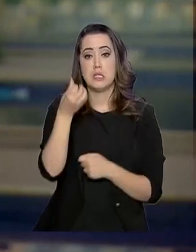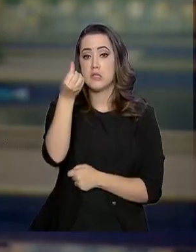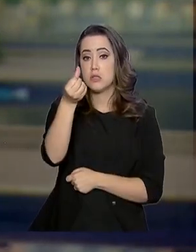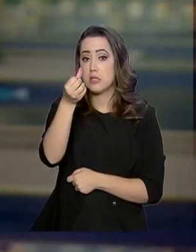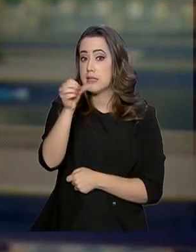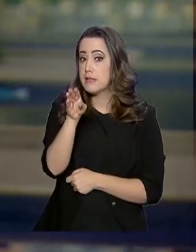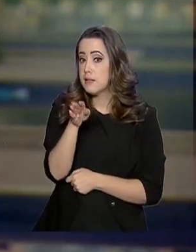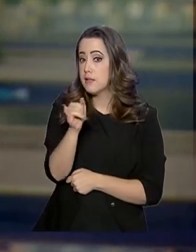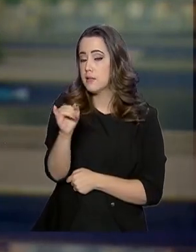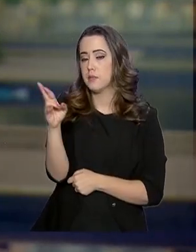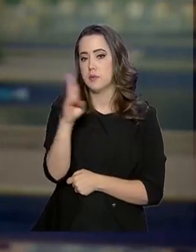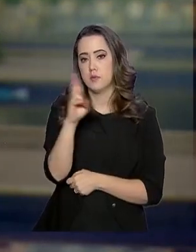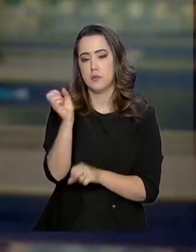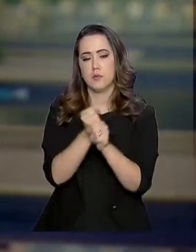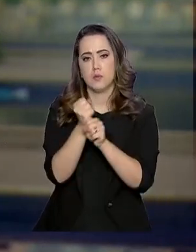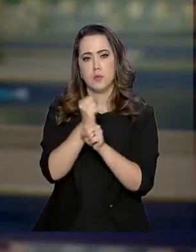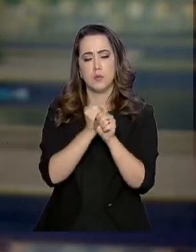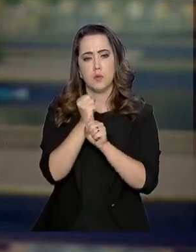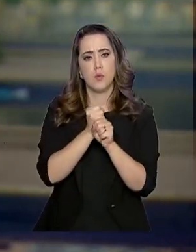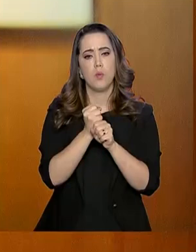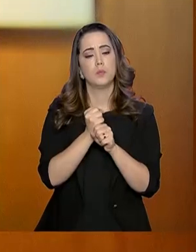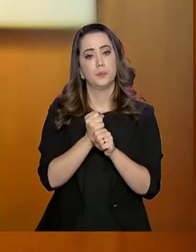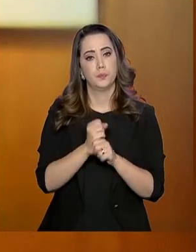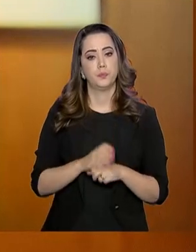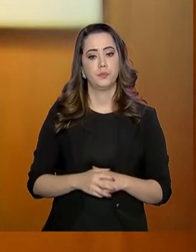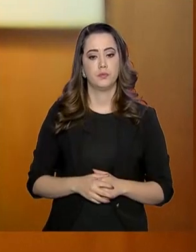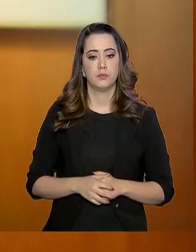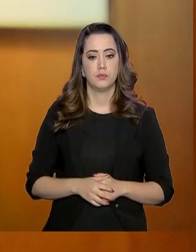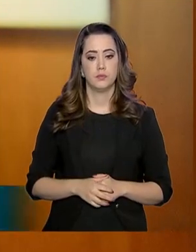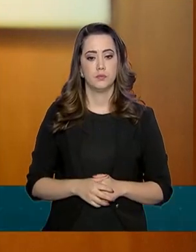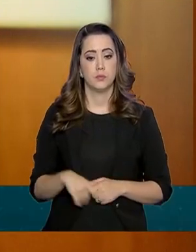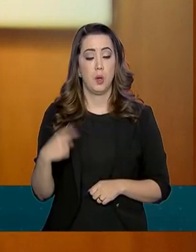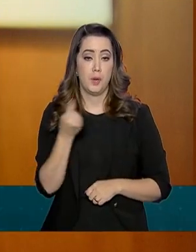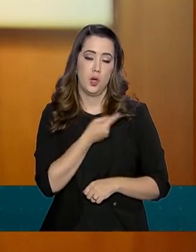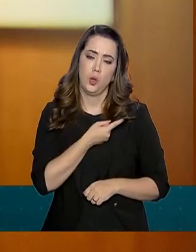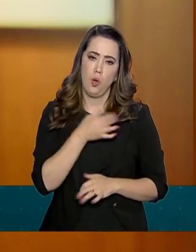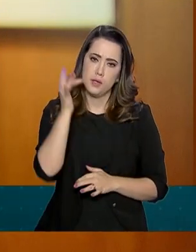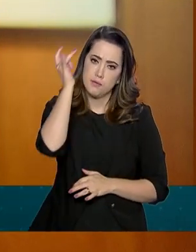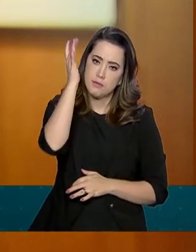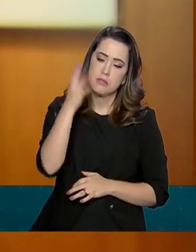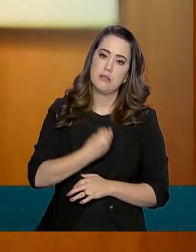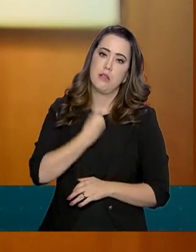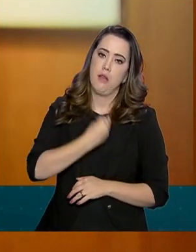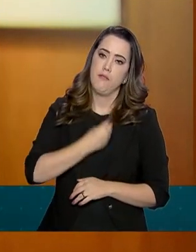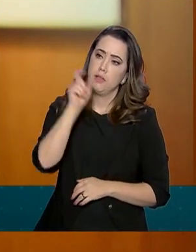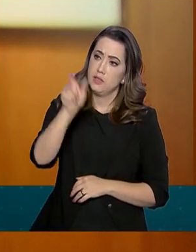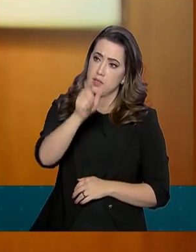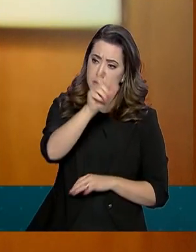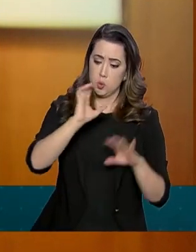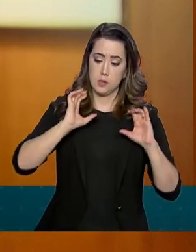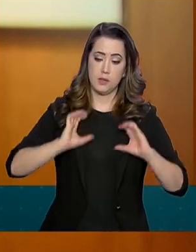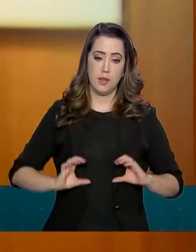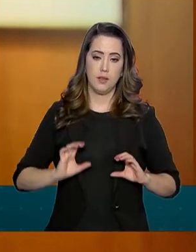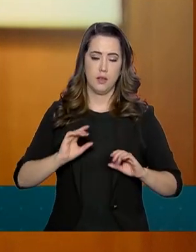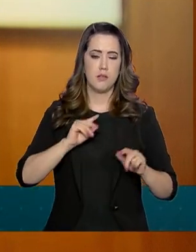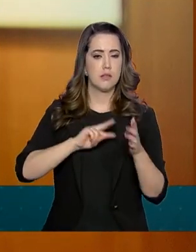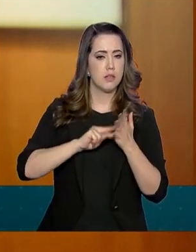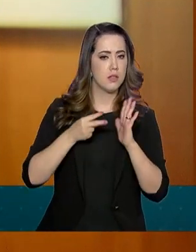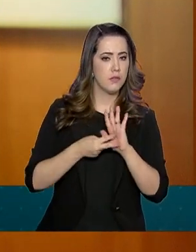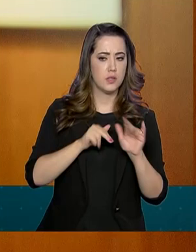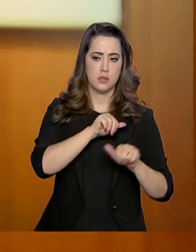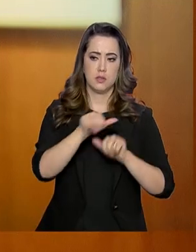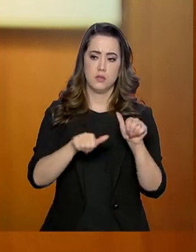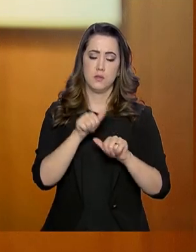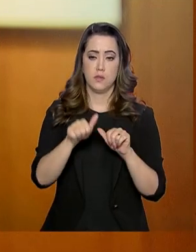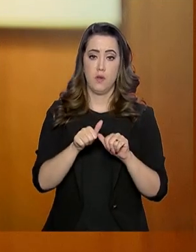bilhões de reais por ano com a medida. Para nós, facilitar a vida do cidadão significa tornar o acesso às